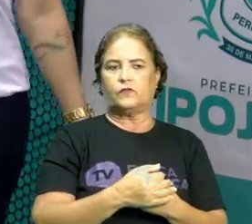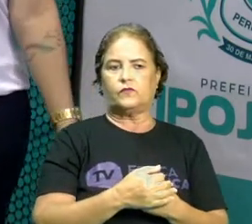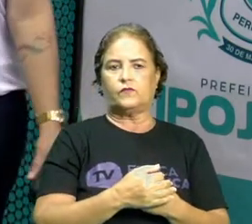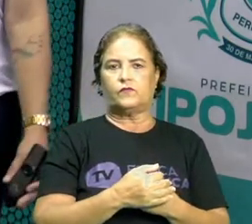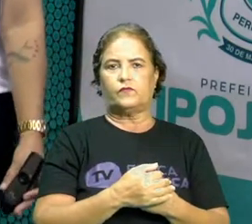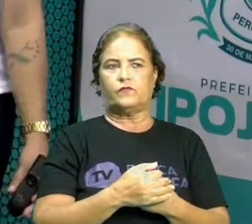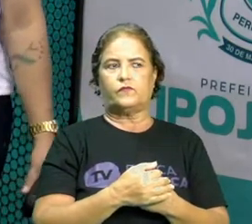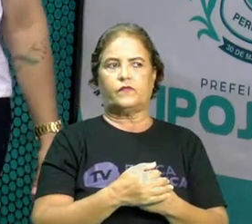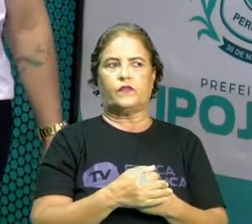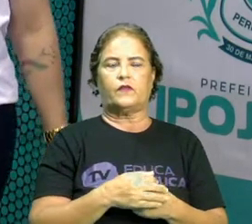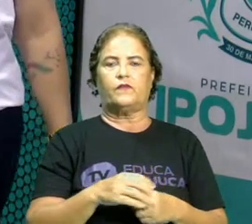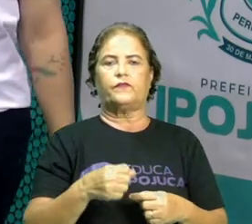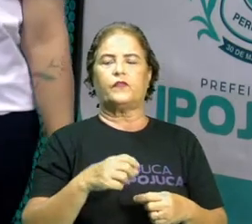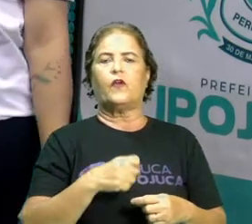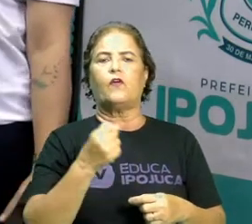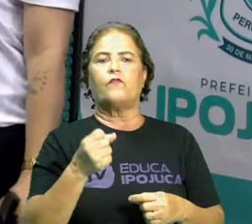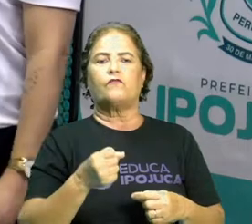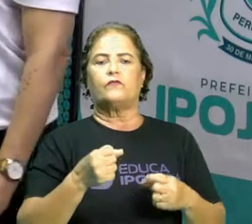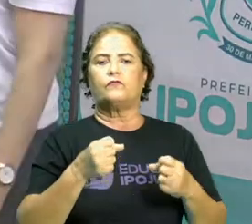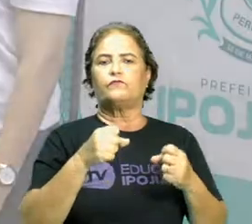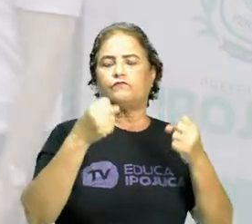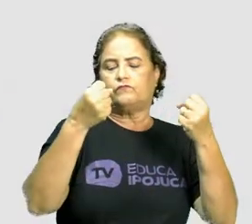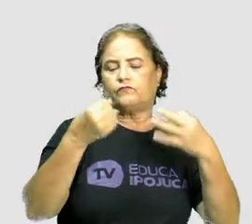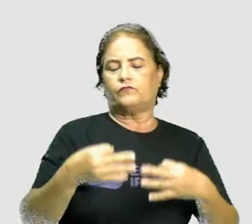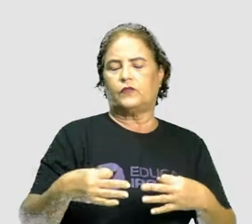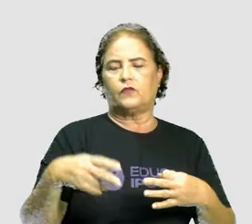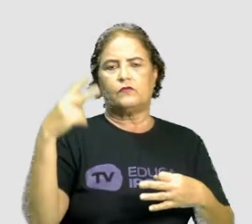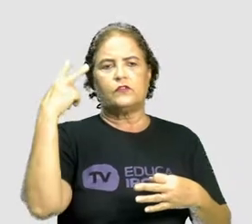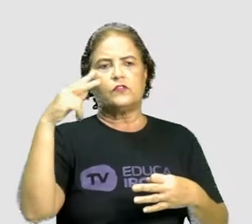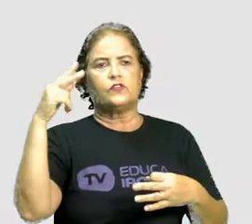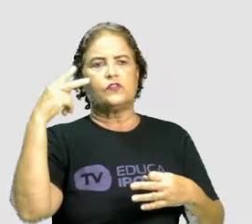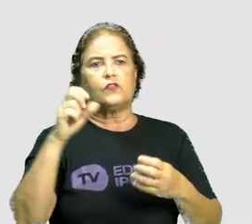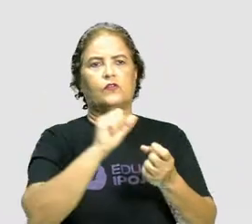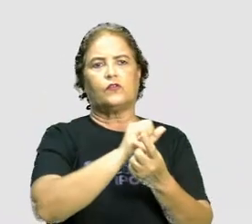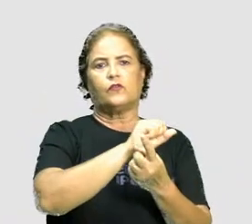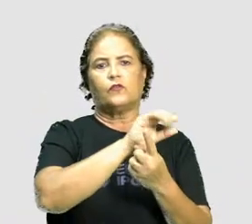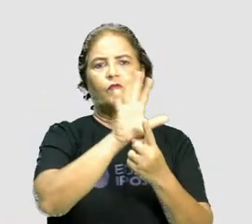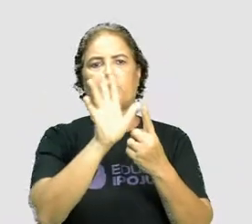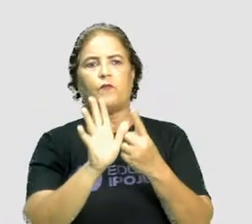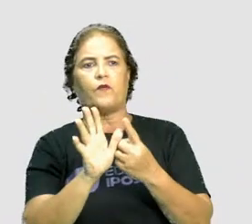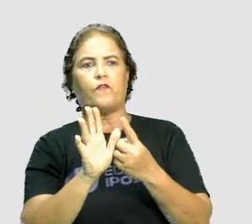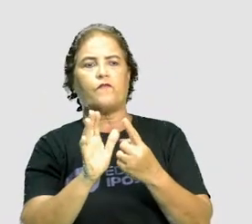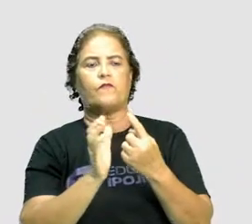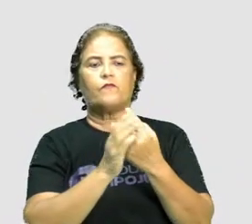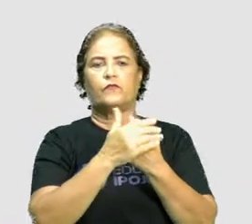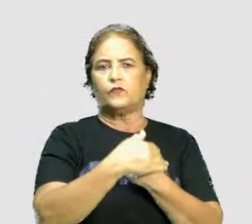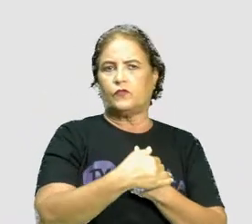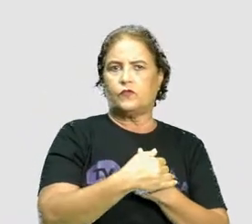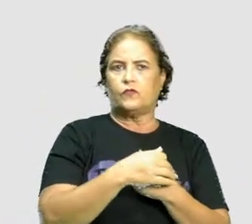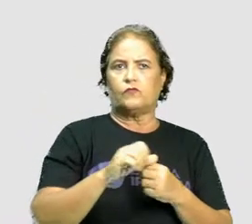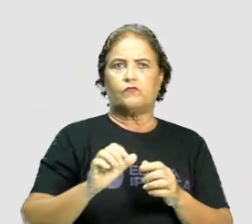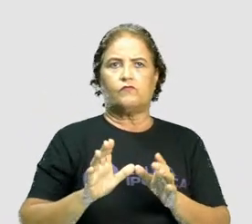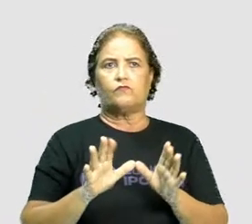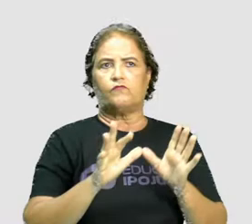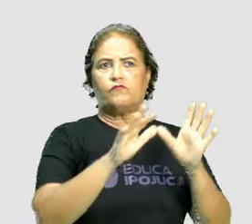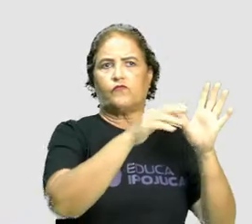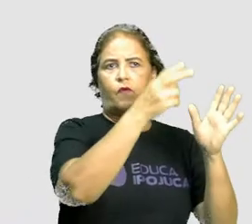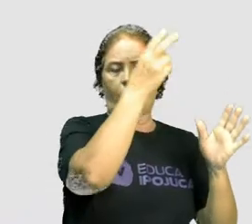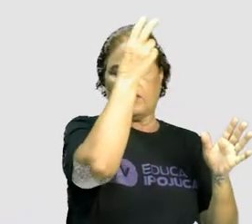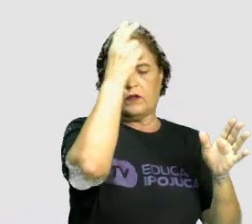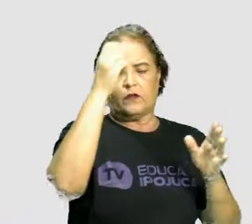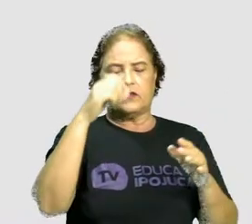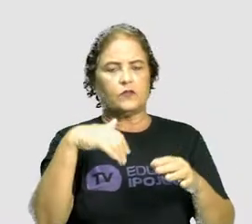uma história de um pavão misterioso, que levantou voo na Grécia com um rapaz corajoso,